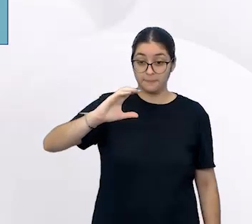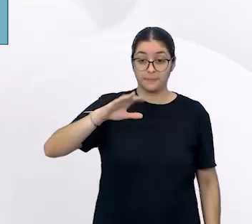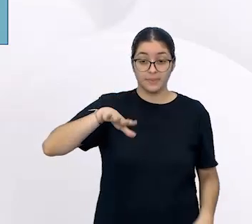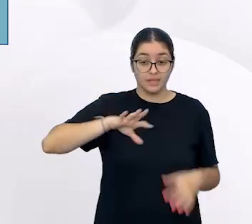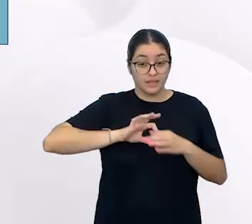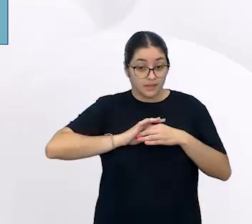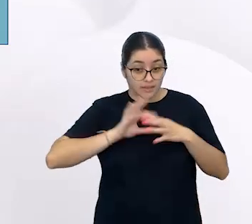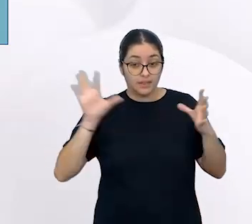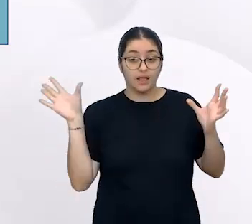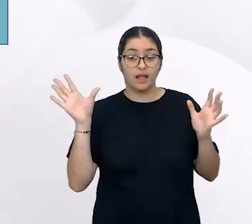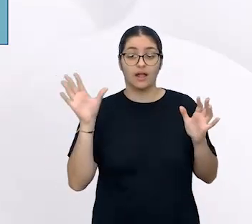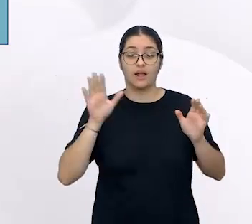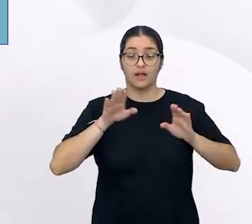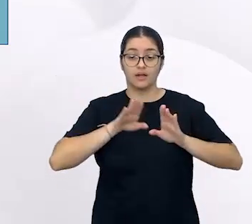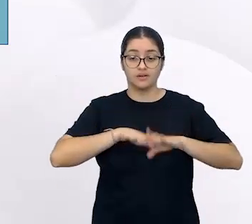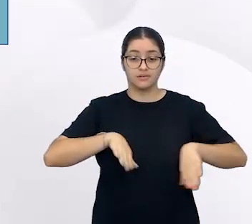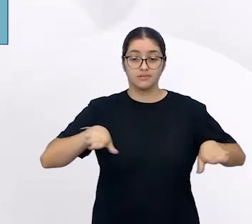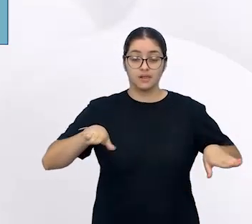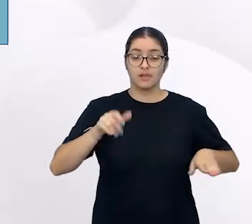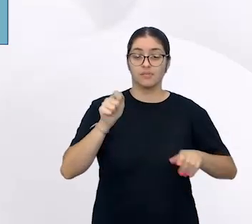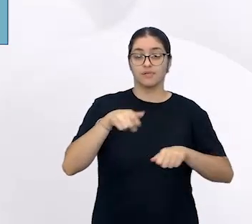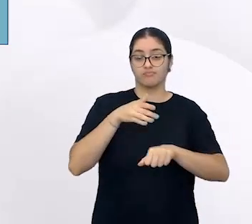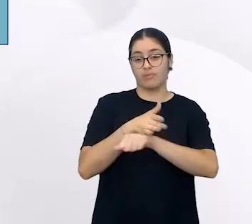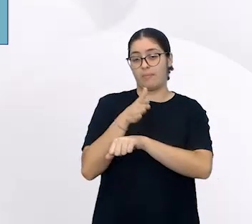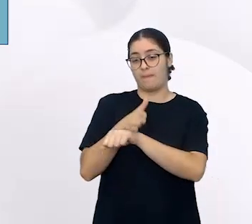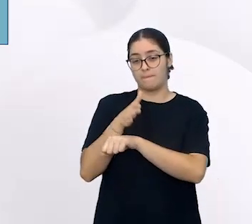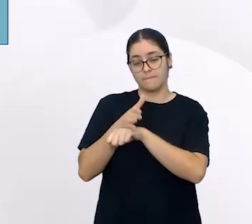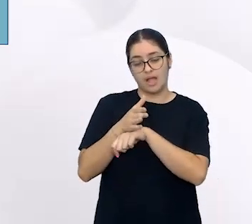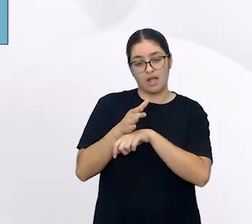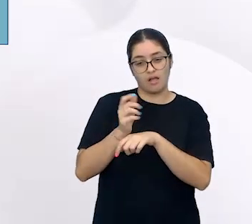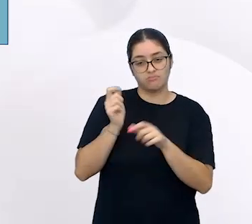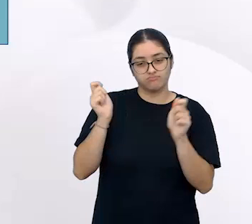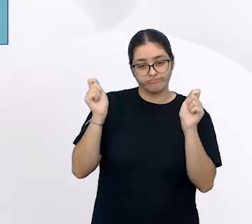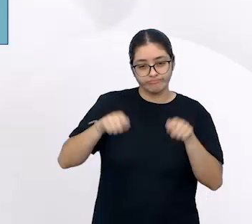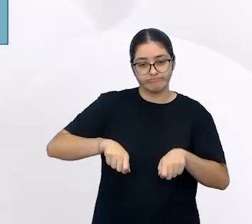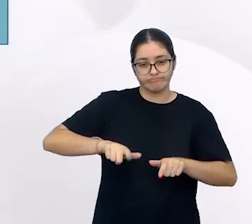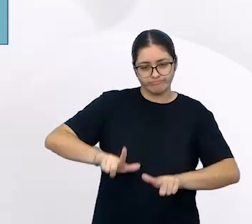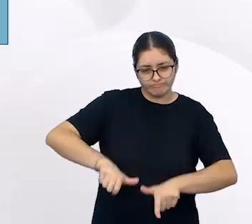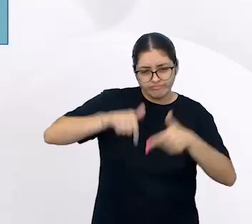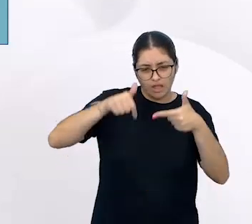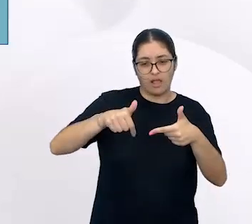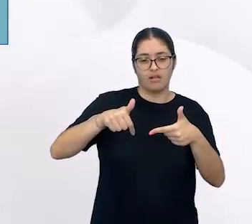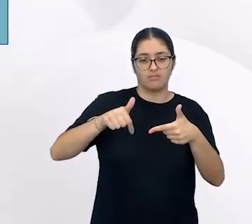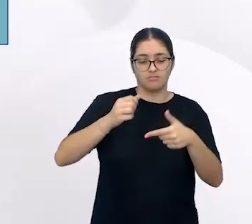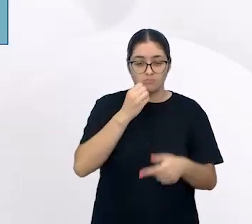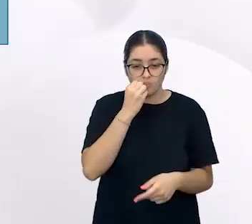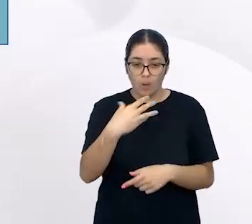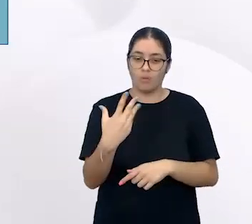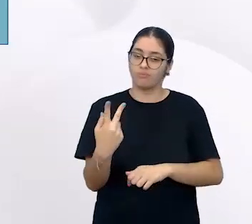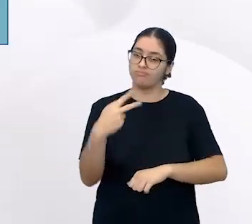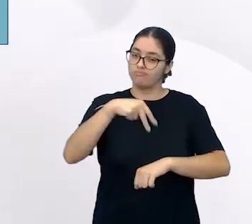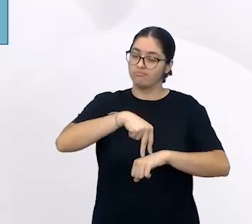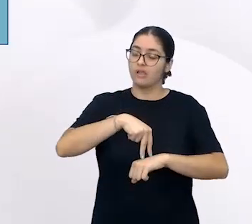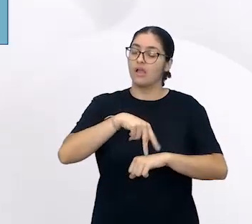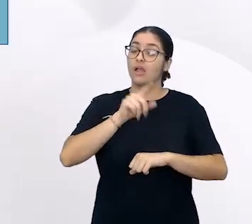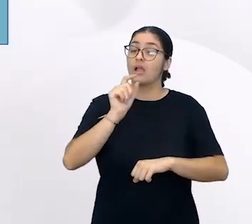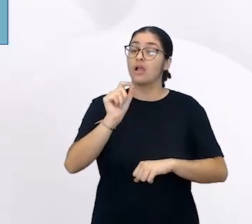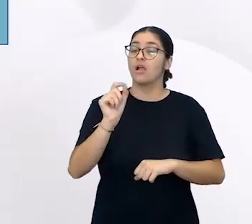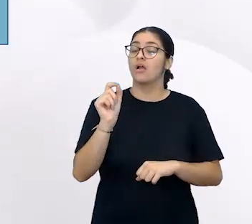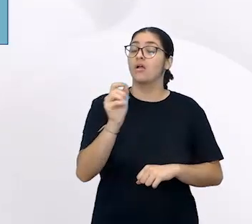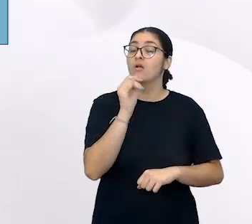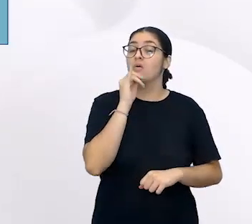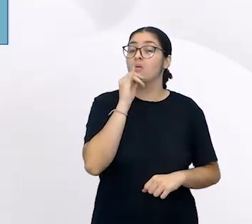com que as crianças possam participar ativamente desse processo, quem buscou responder a questão